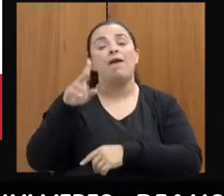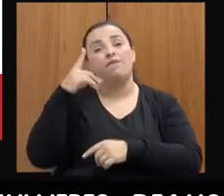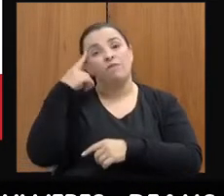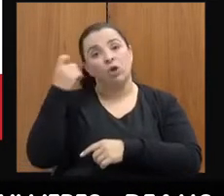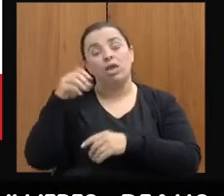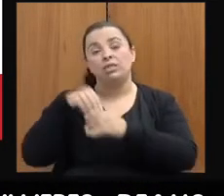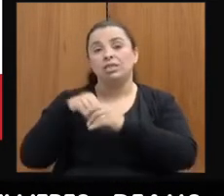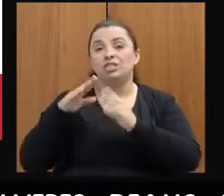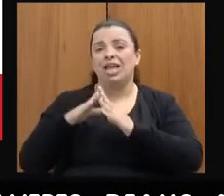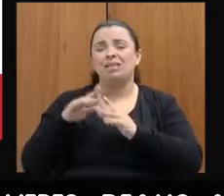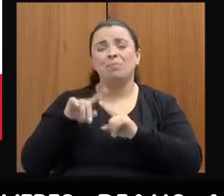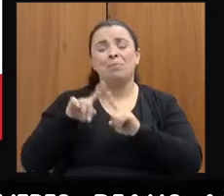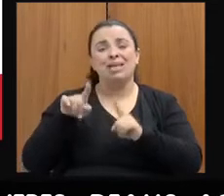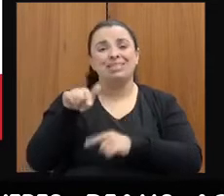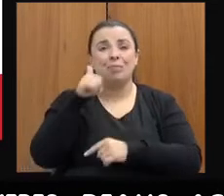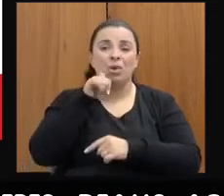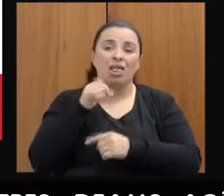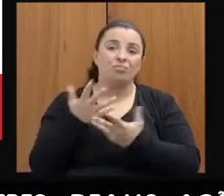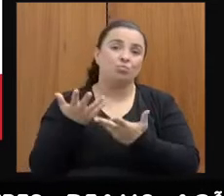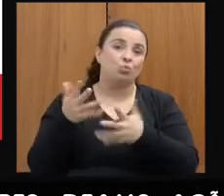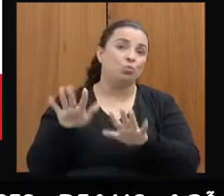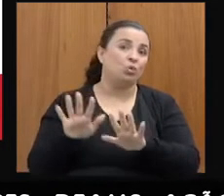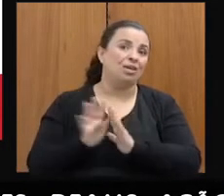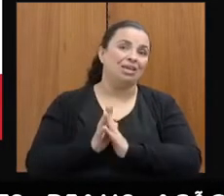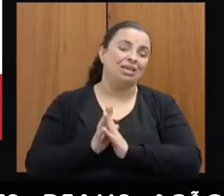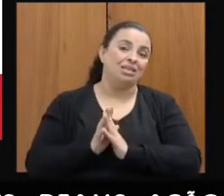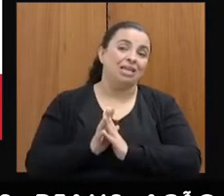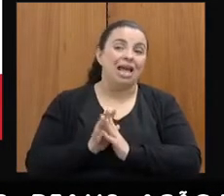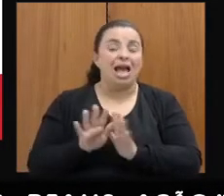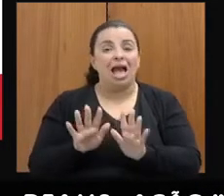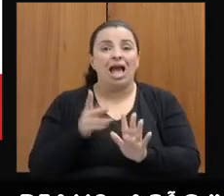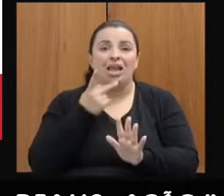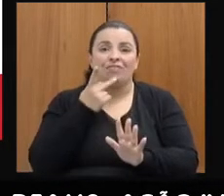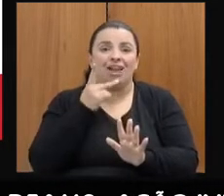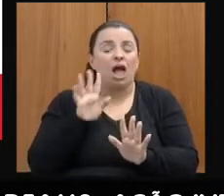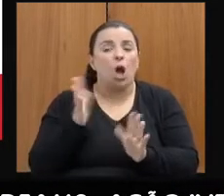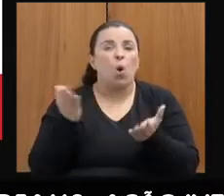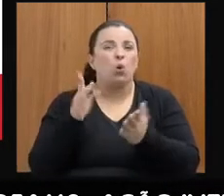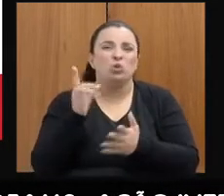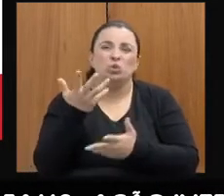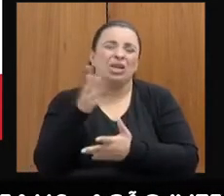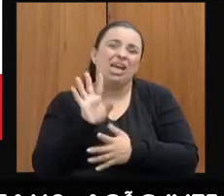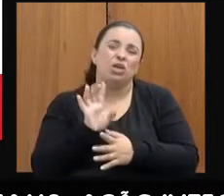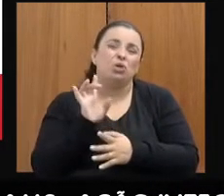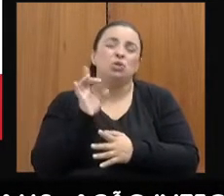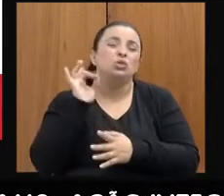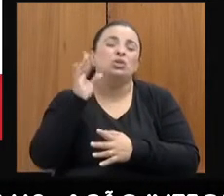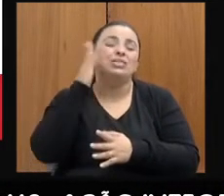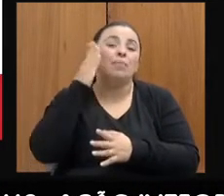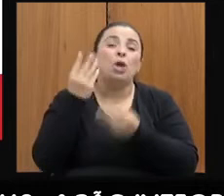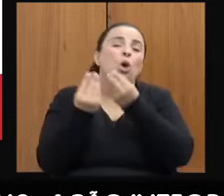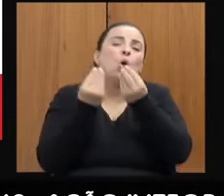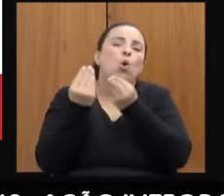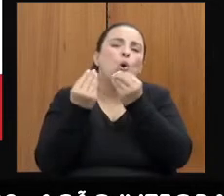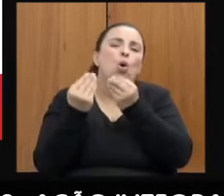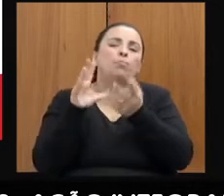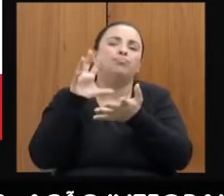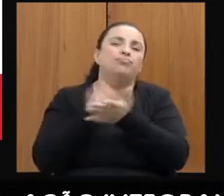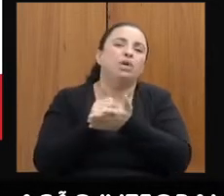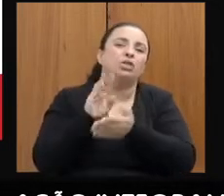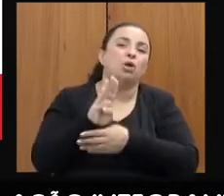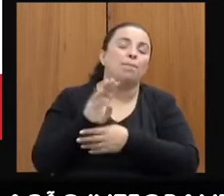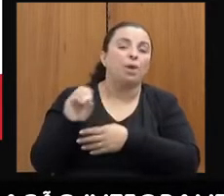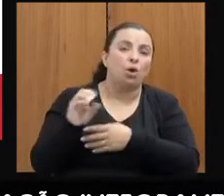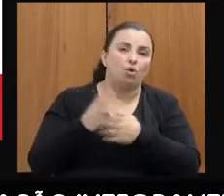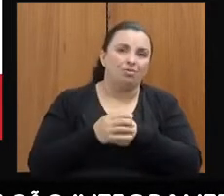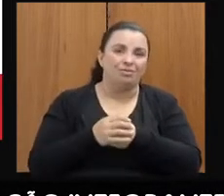poderia, mas como ameaça é condicionada a representação, então ela fala, Felipe, não quero fazer hoje, mas eu só vim saber como faço. Então, por exemplo, em janeiro,